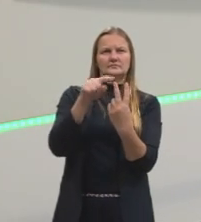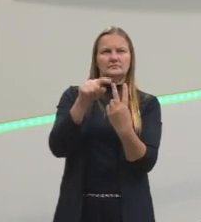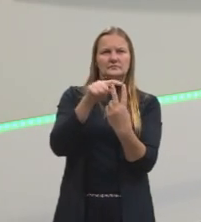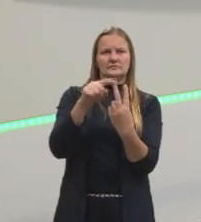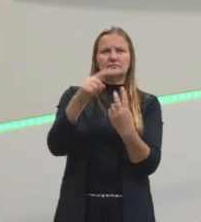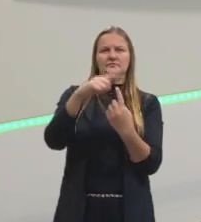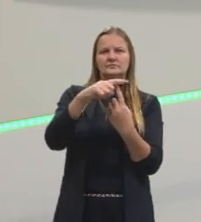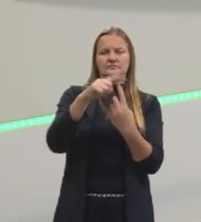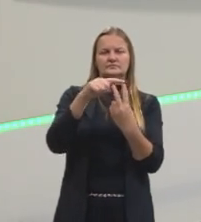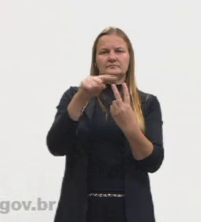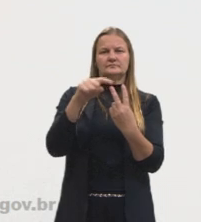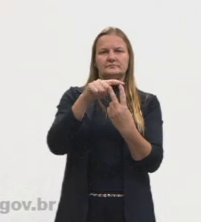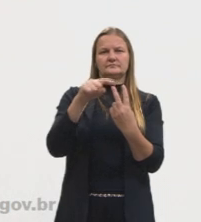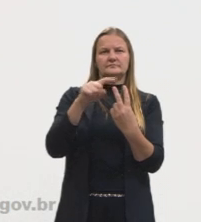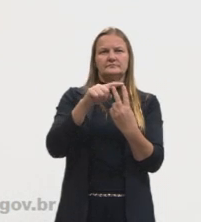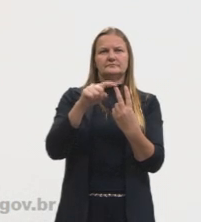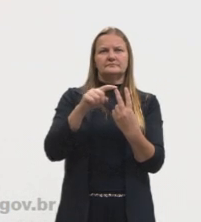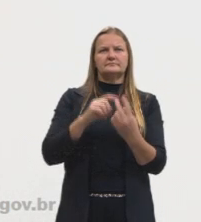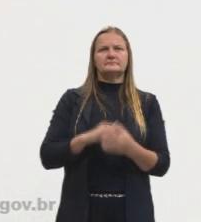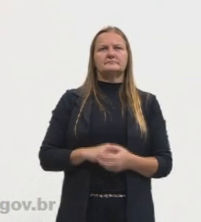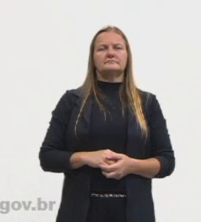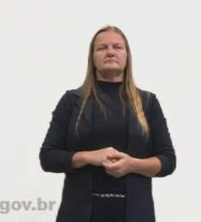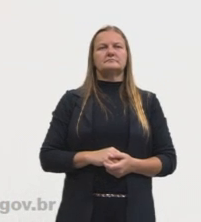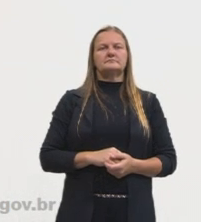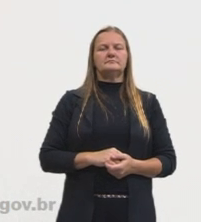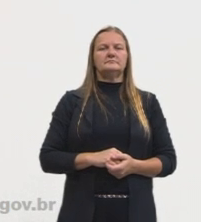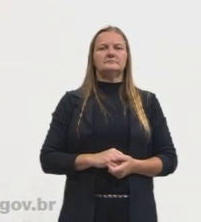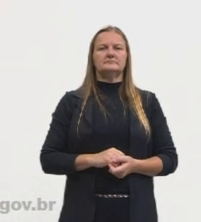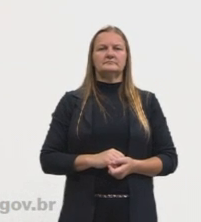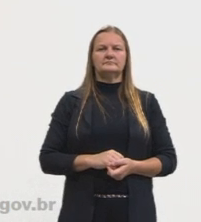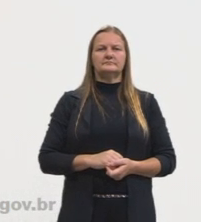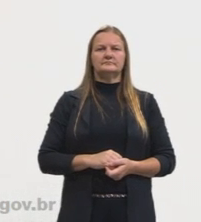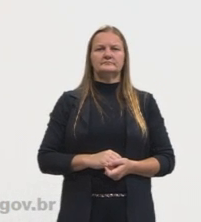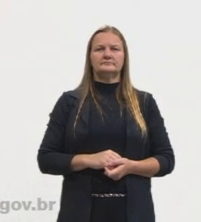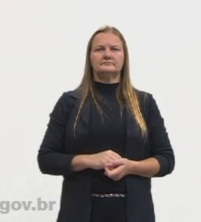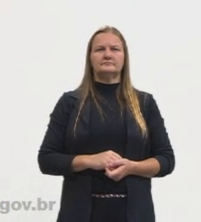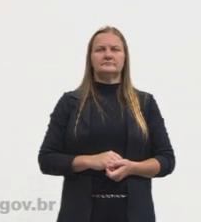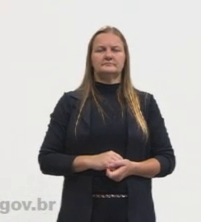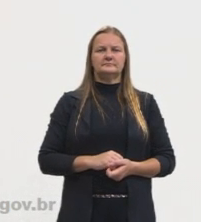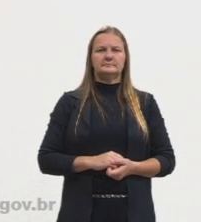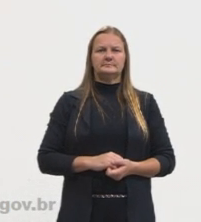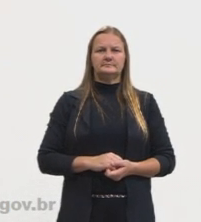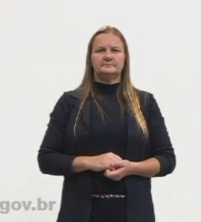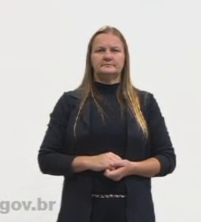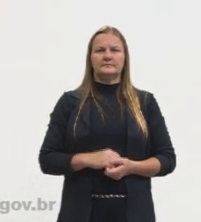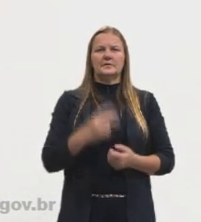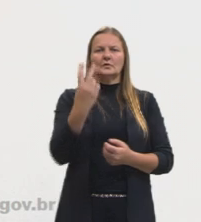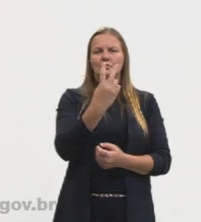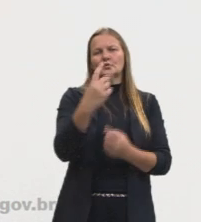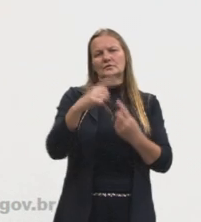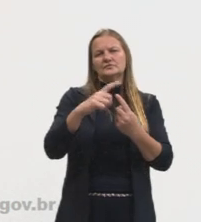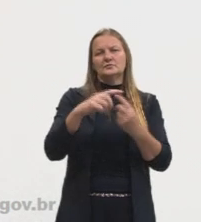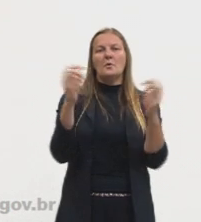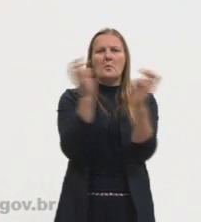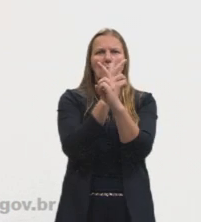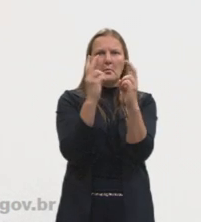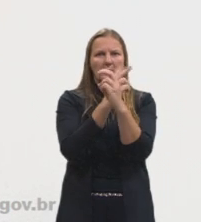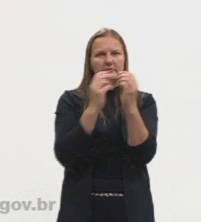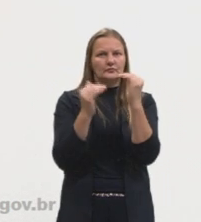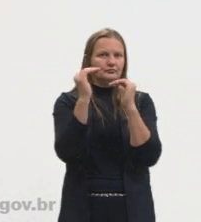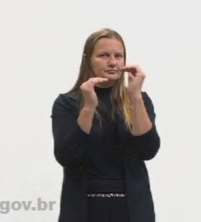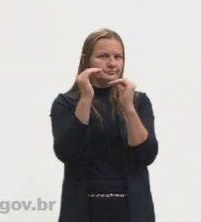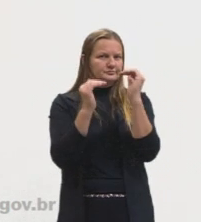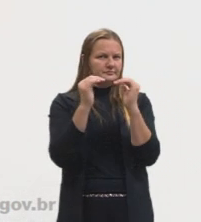El Ninho, então, é o vento alíseo enfraquecido, e o Laninha é o vento alíseo, então, mais forte, e ele vai empurrar essa água